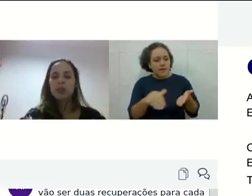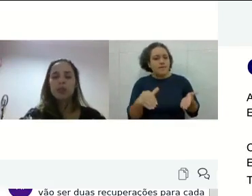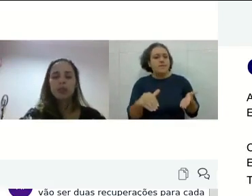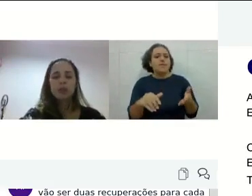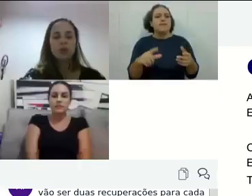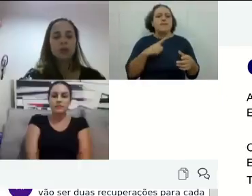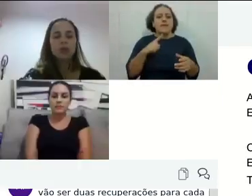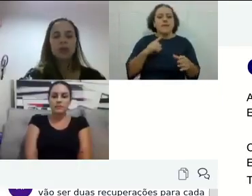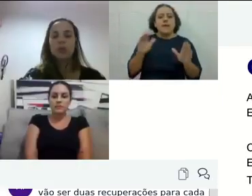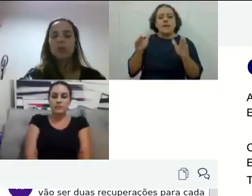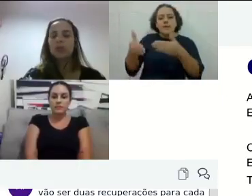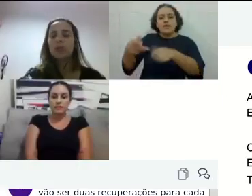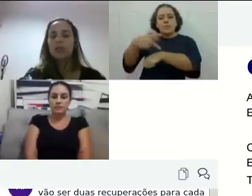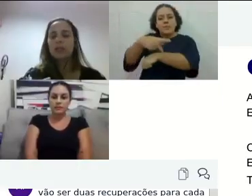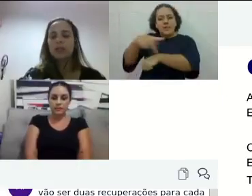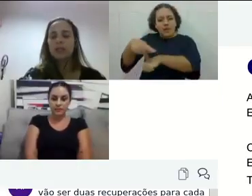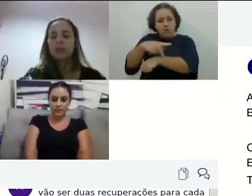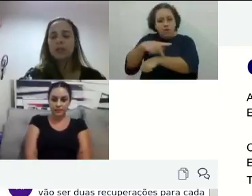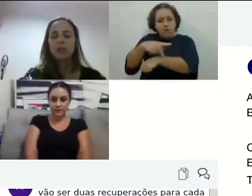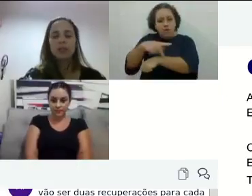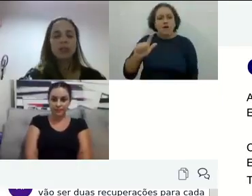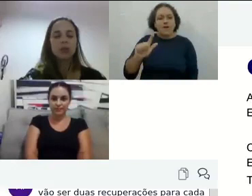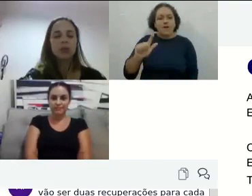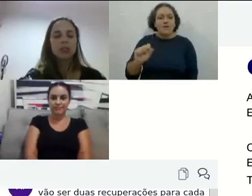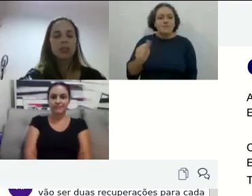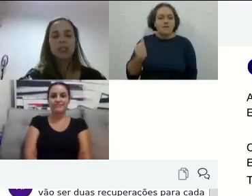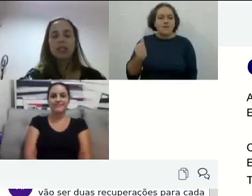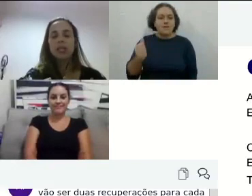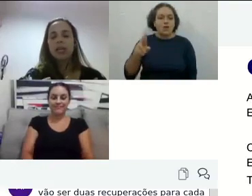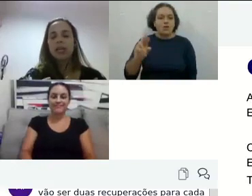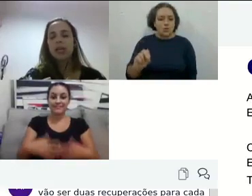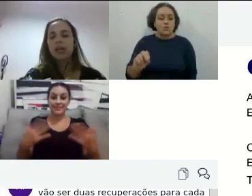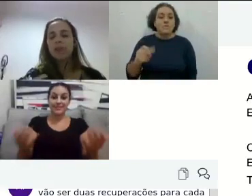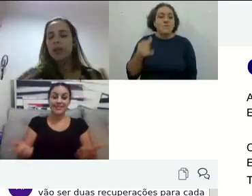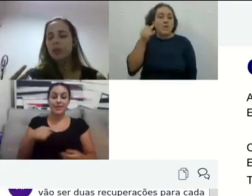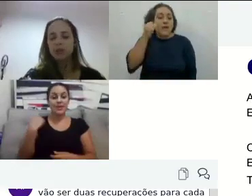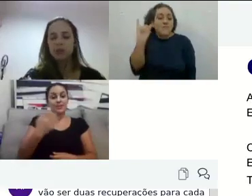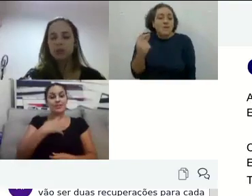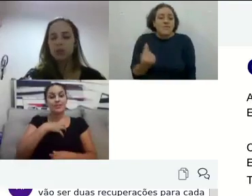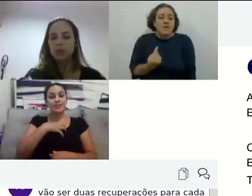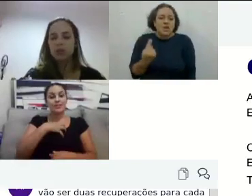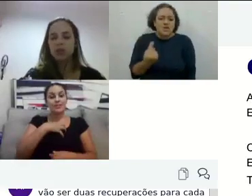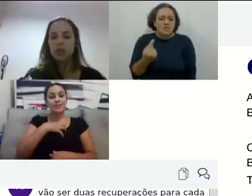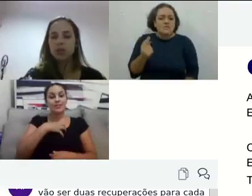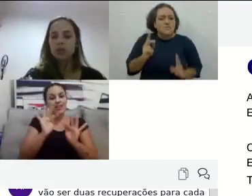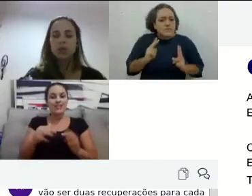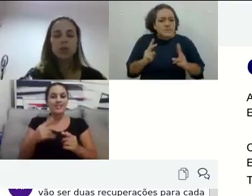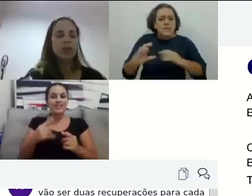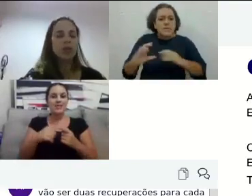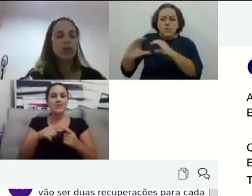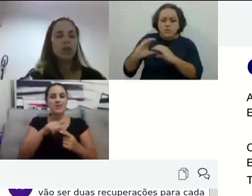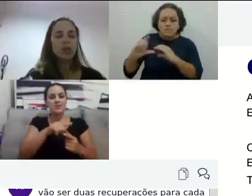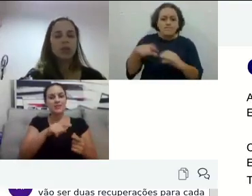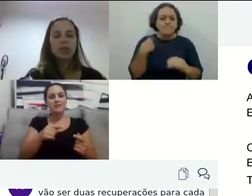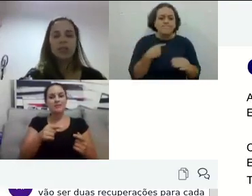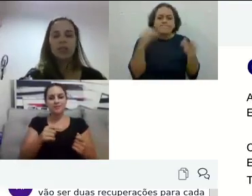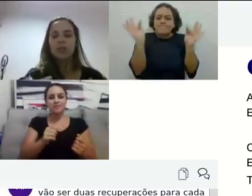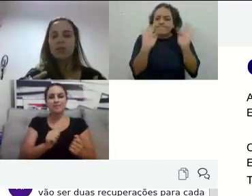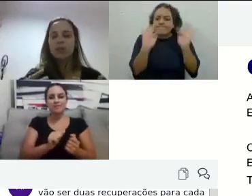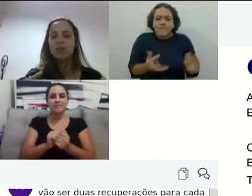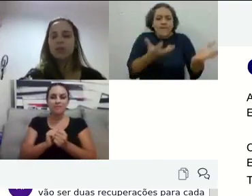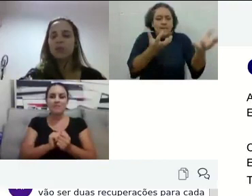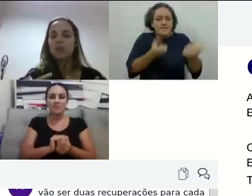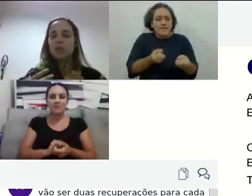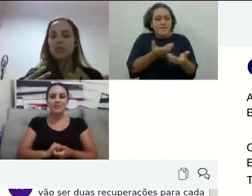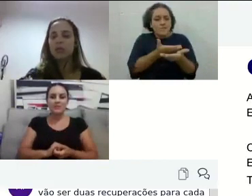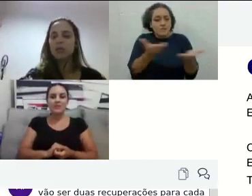comuniquem conosco, nós estamos muito felizes em recebê-los e a gente precisa ficar junto, ficar junto, porque eu tenho certeza que